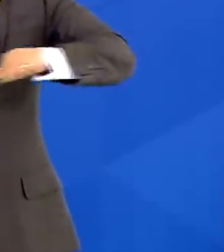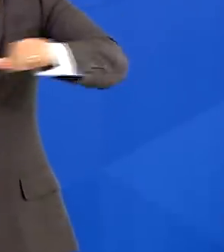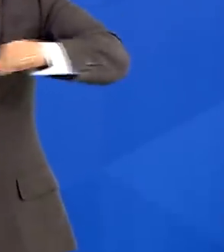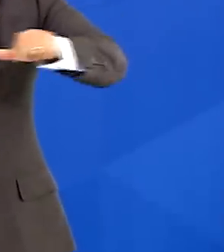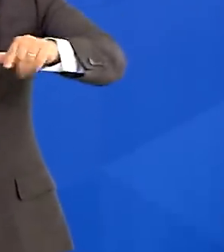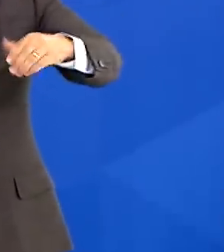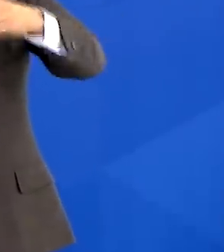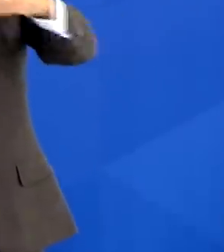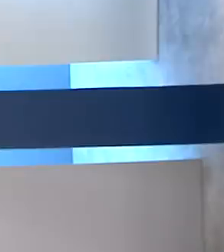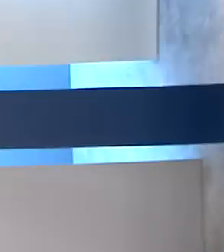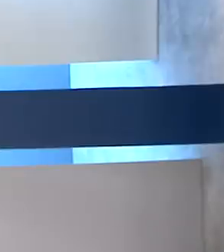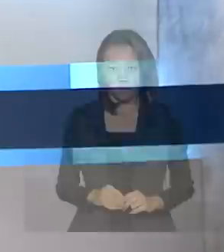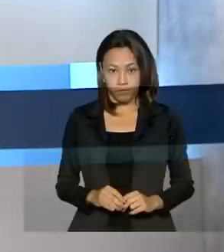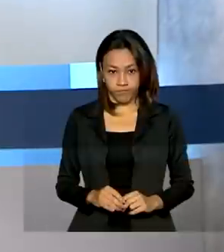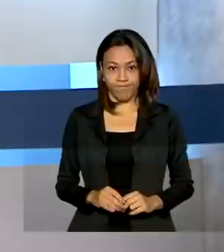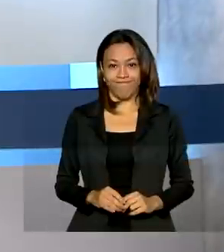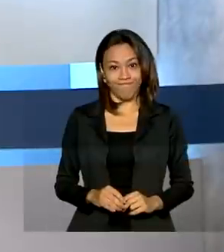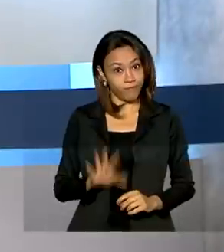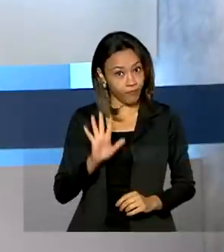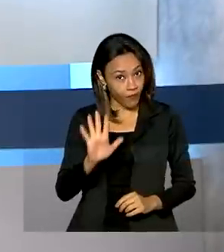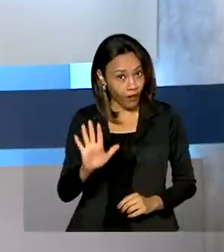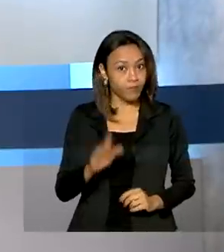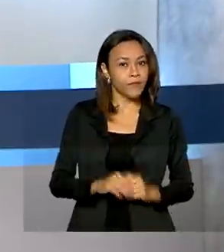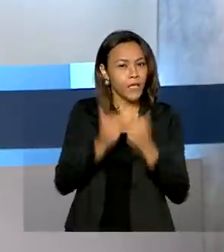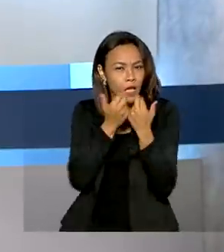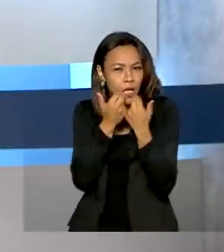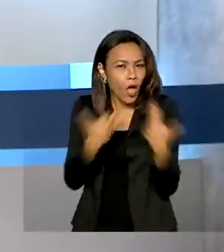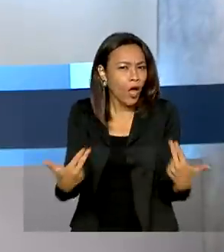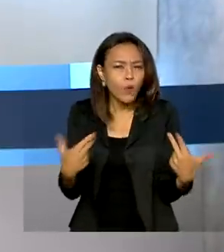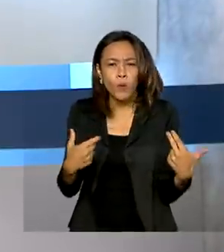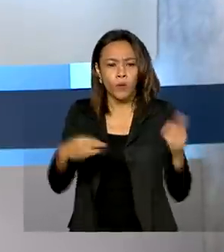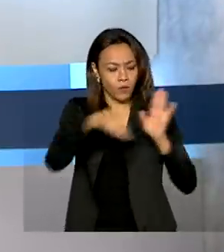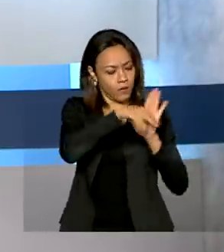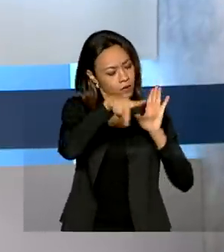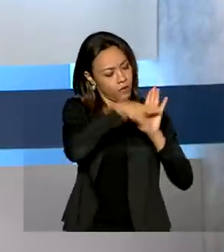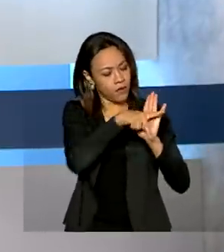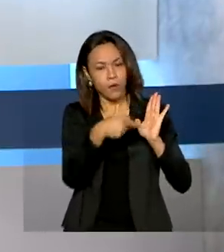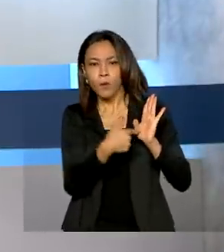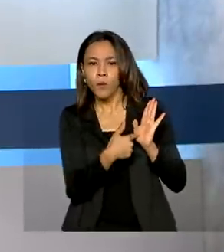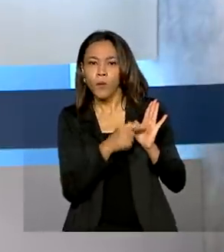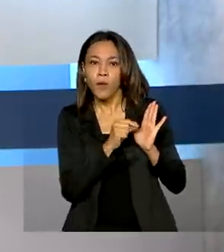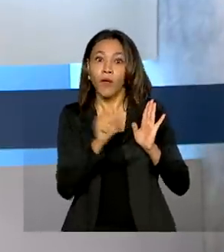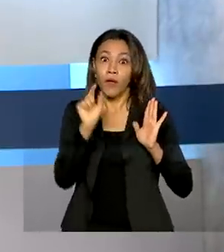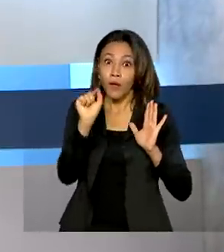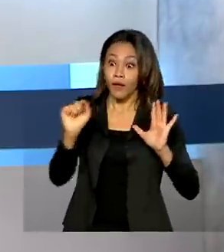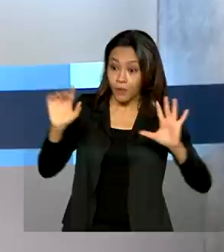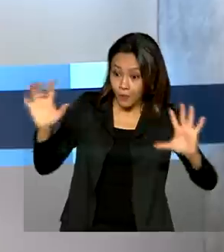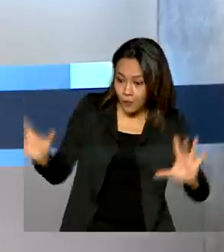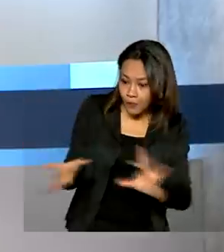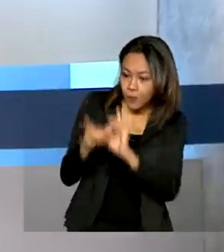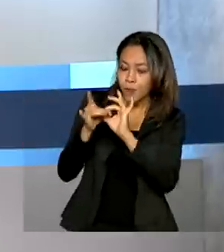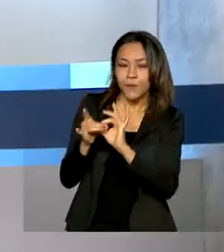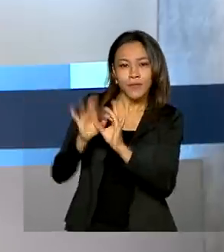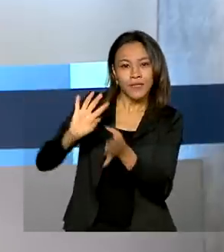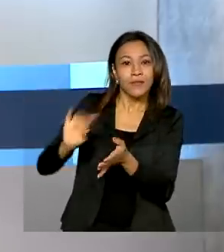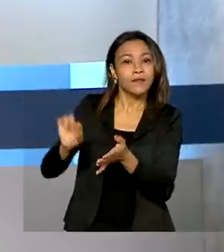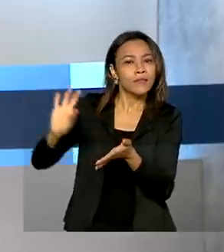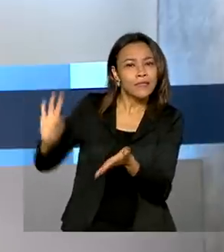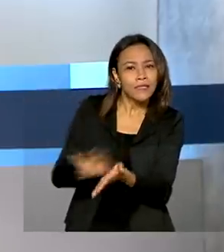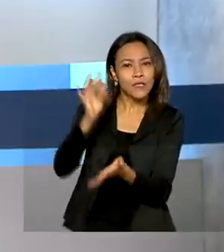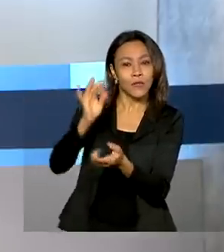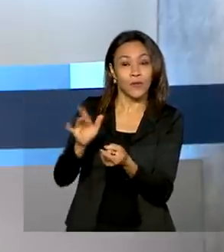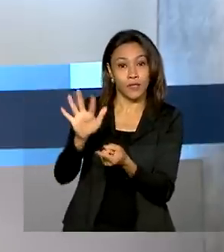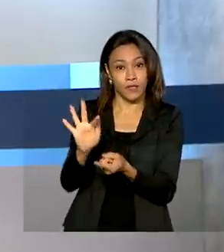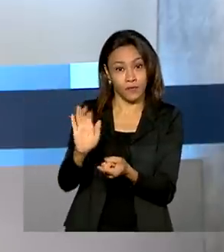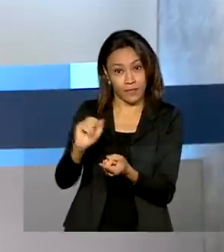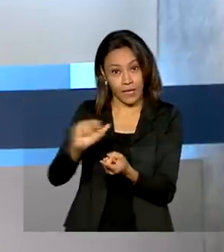empresarial. E olha, uma das novidades da medida provisória é a unificação das inscrições fiscais federal,